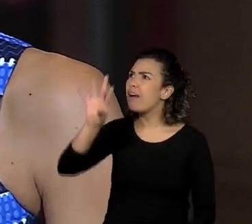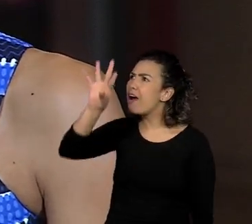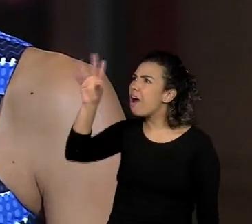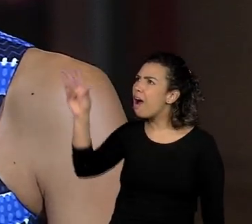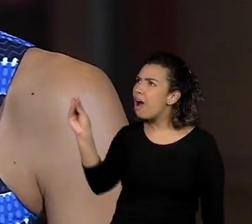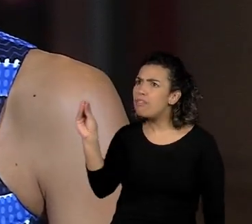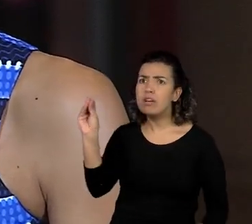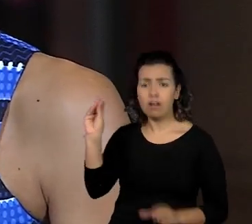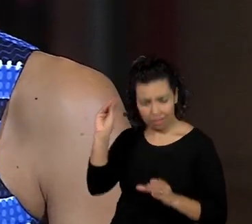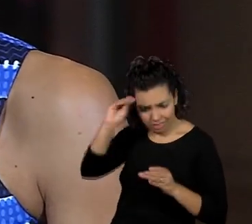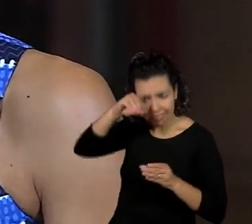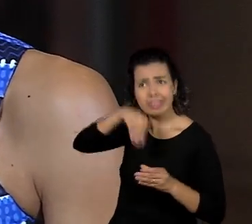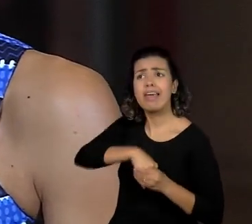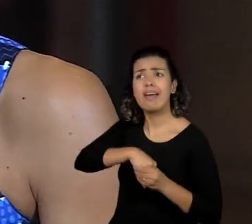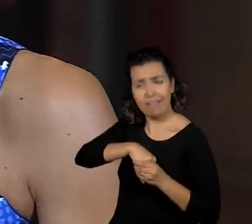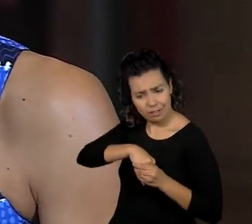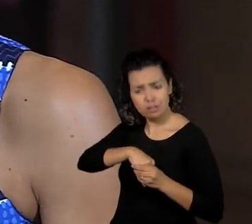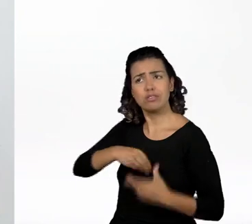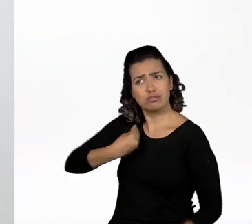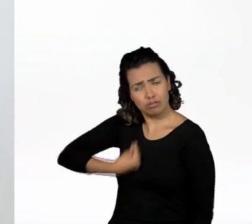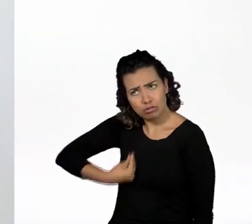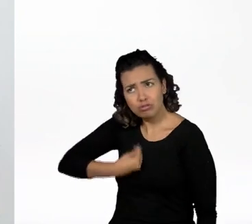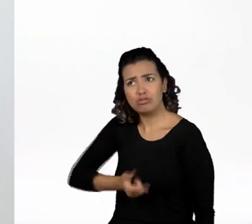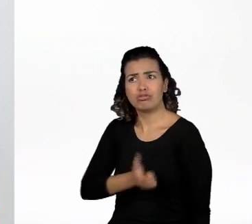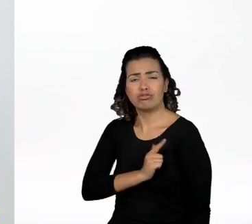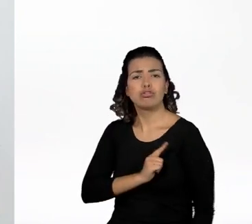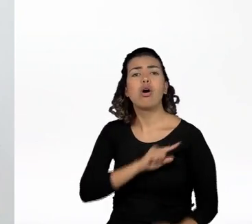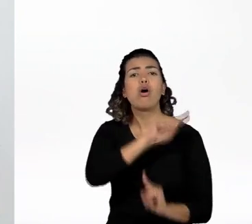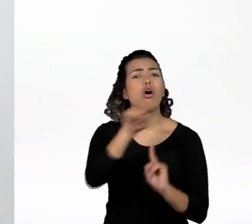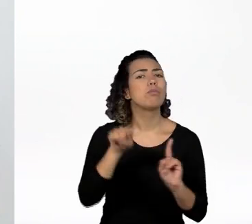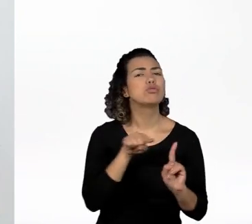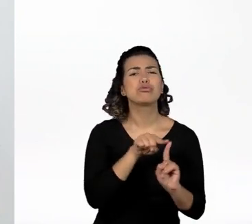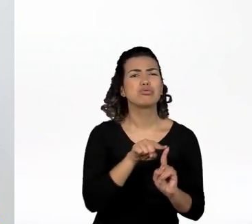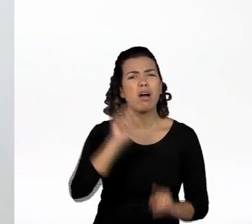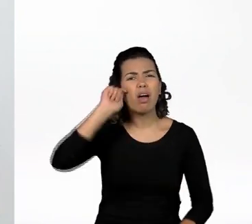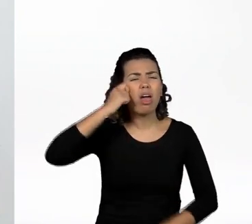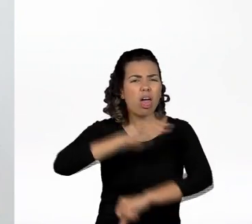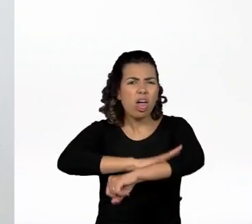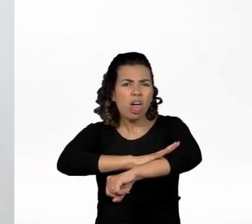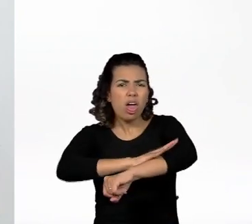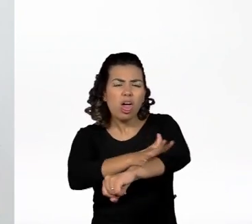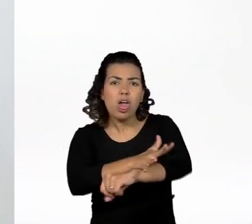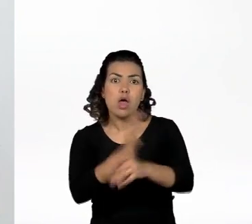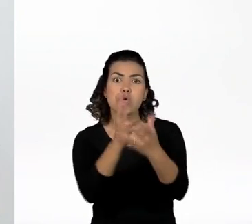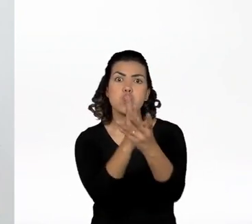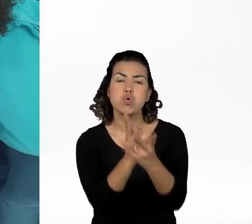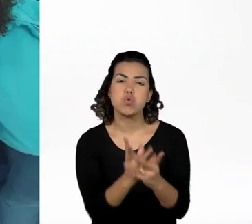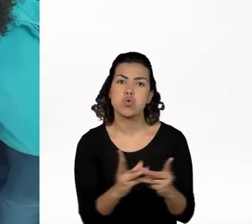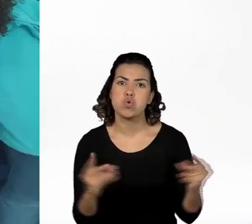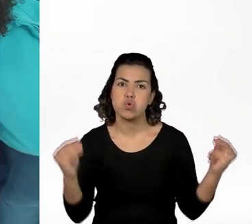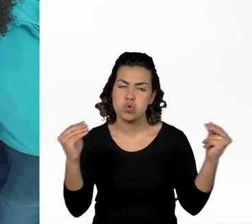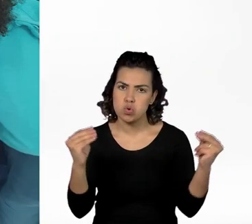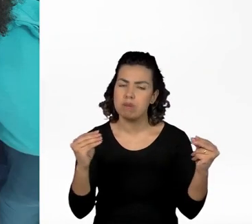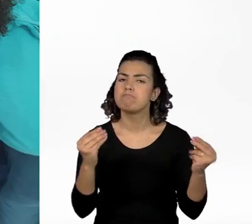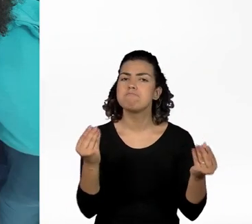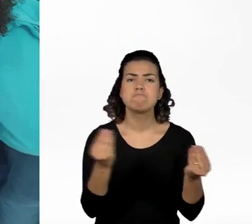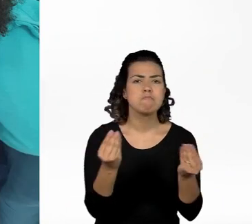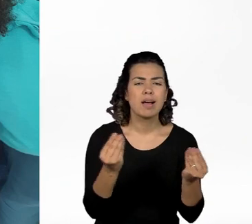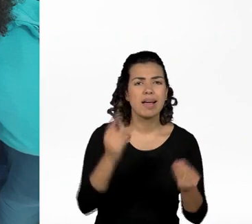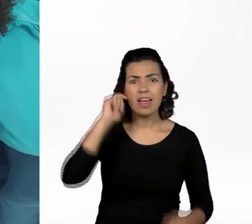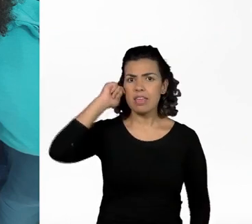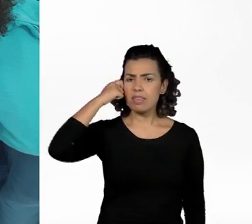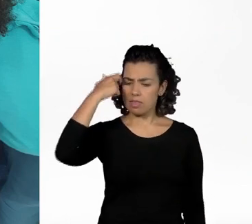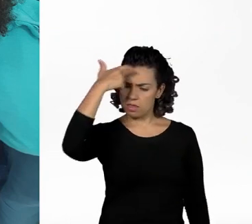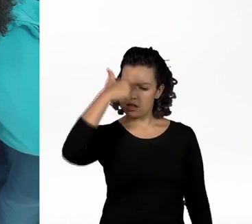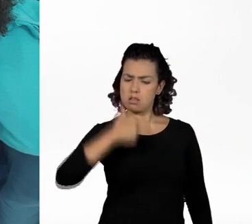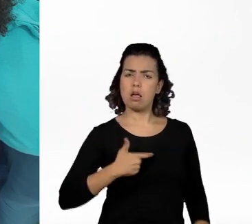trilhar com as crianças uma educação antirracista. São experiências positivas da estética negra e da cultura,